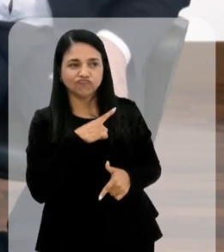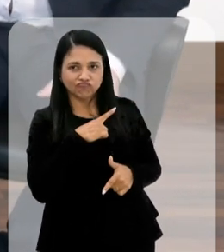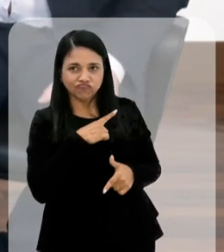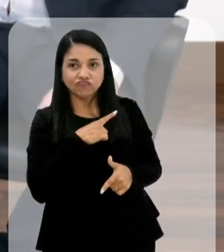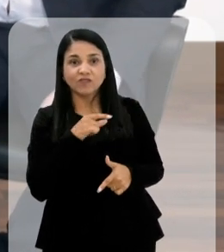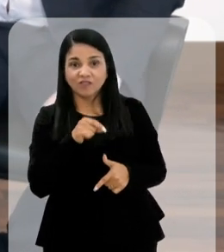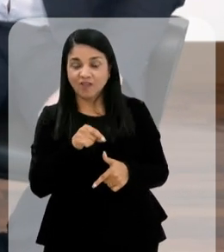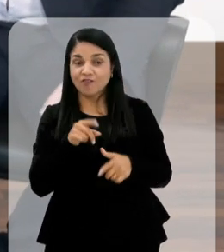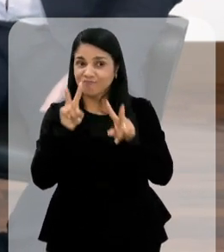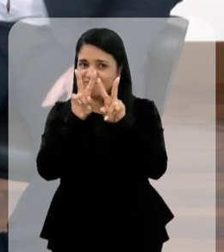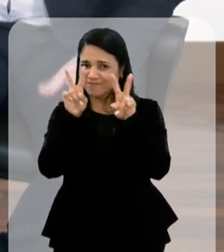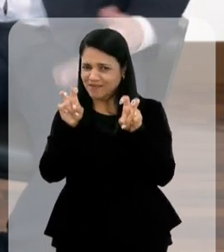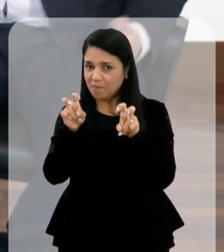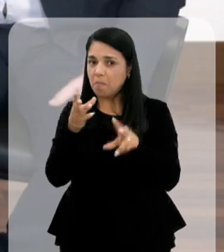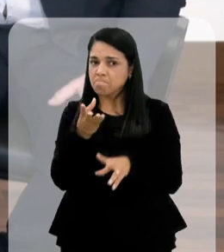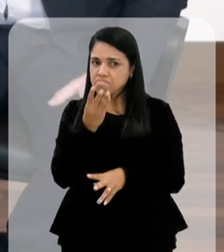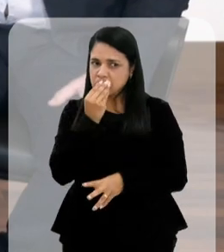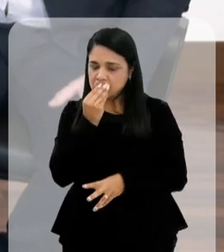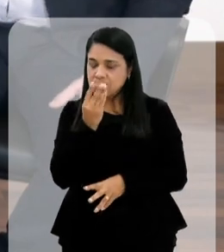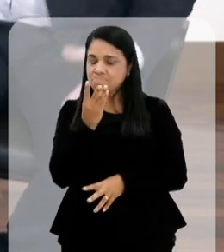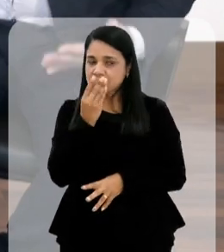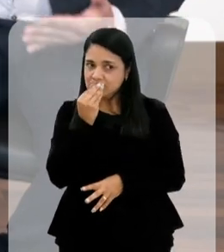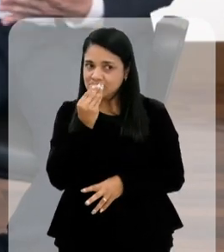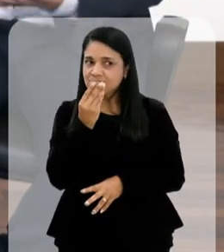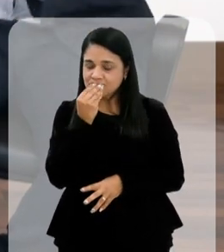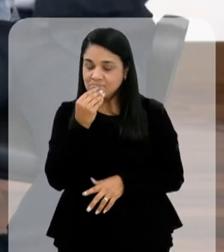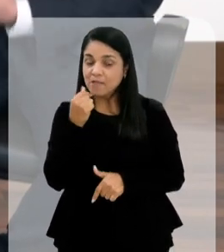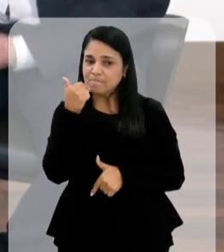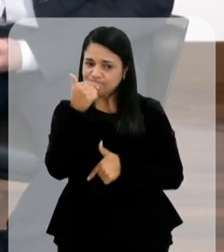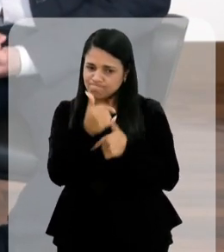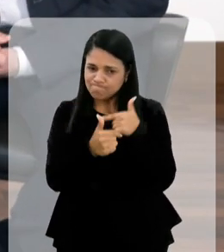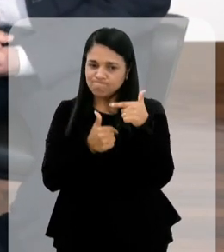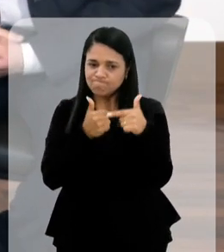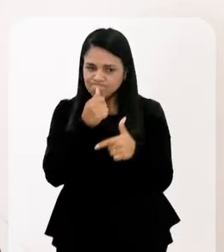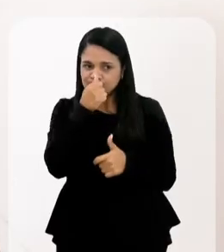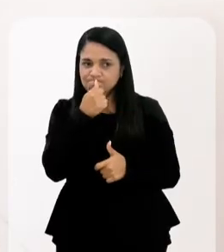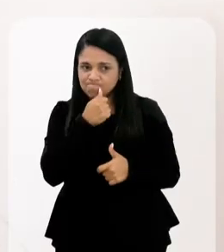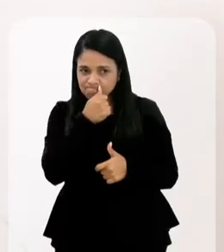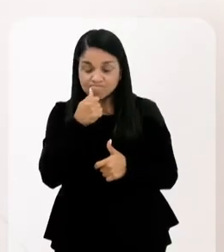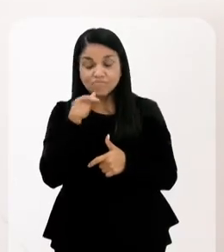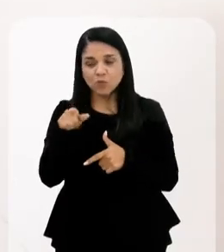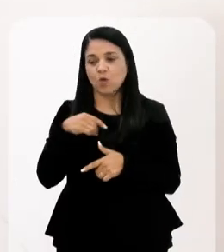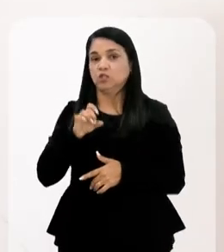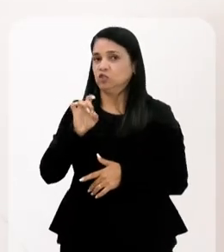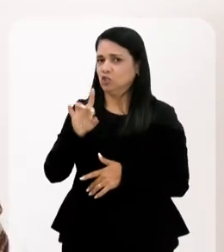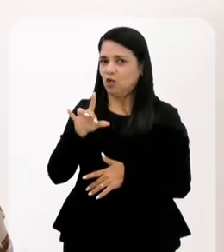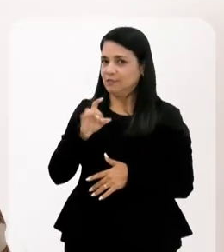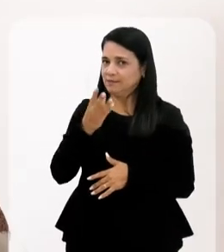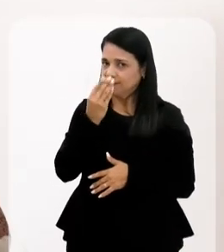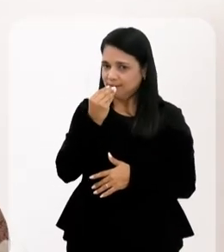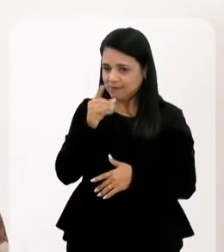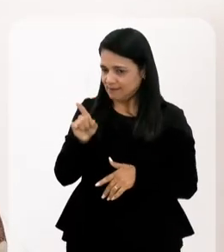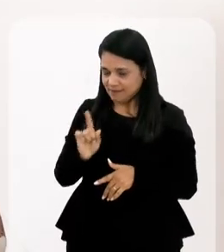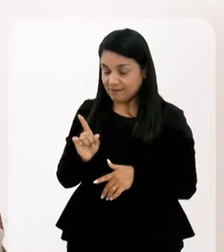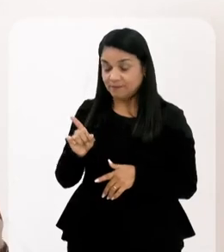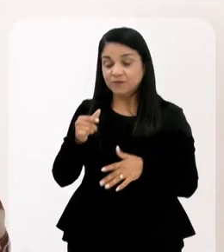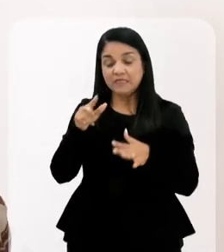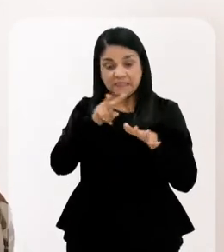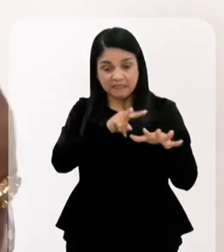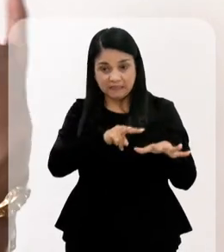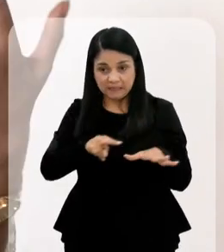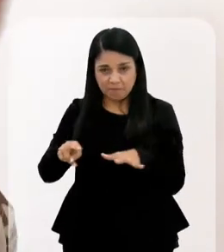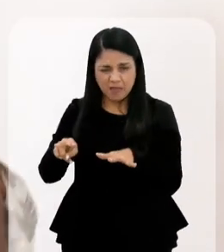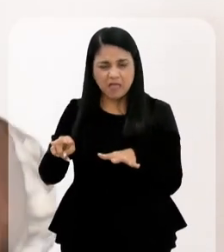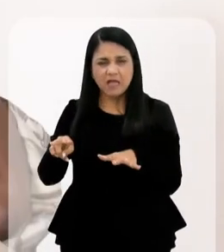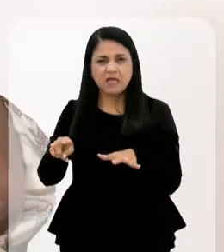como você falou do ditado, é muito sapo que a gente engole, mas a gente está meio forte aí. Não é só sapo não, gente, porque na última semana,